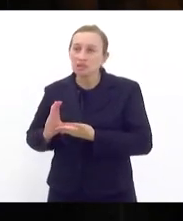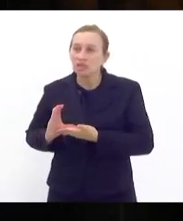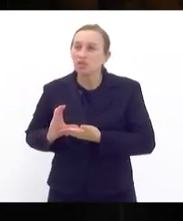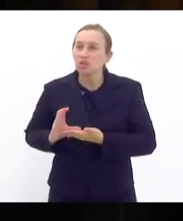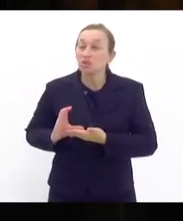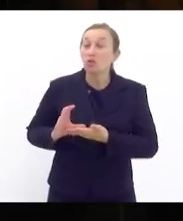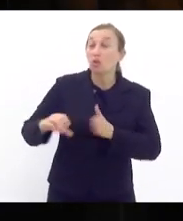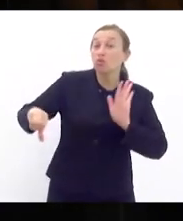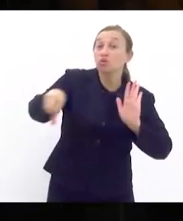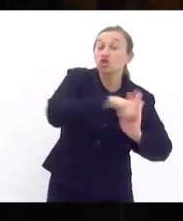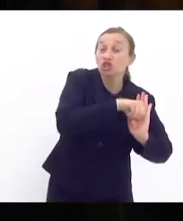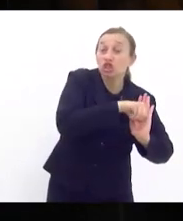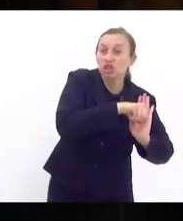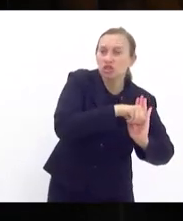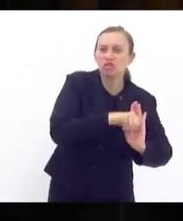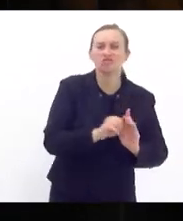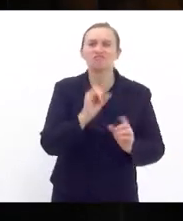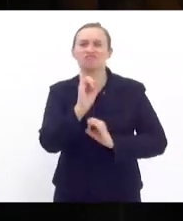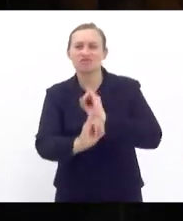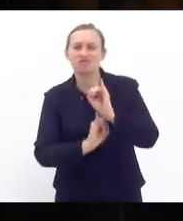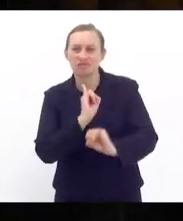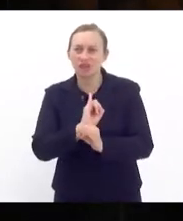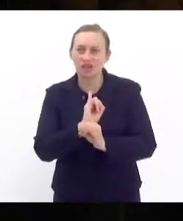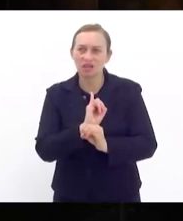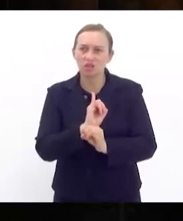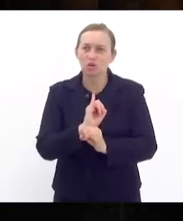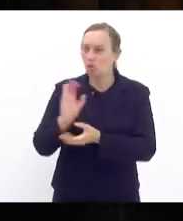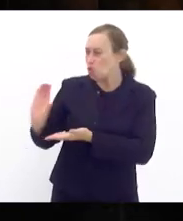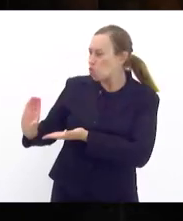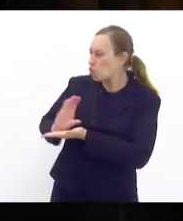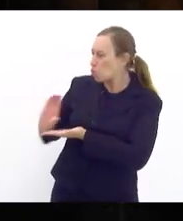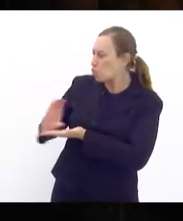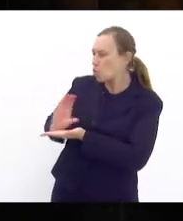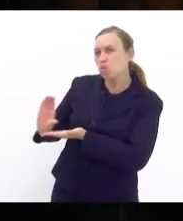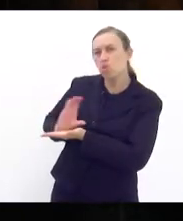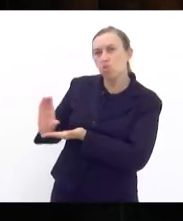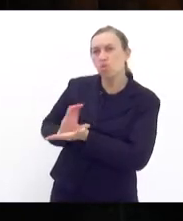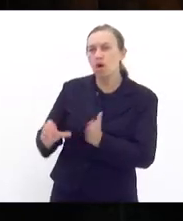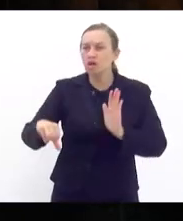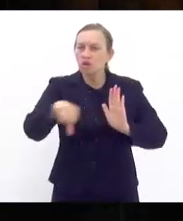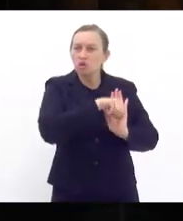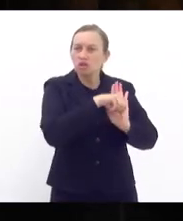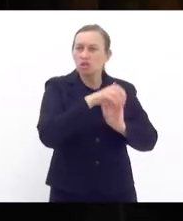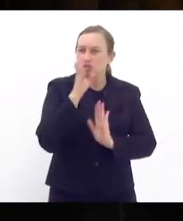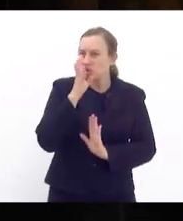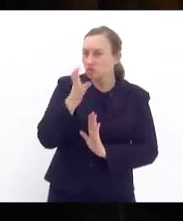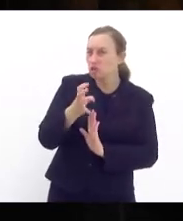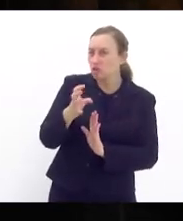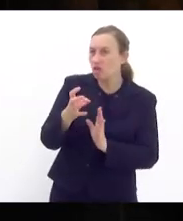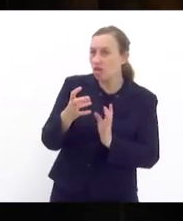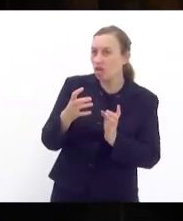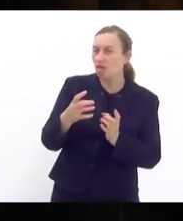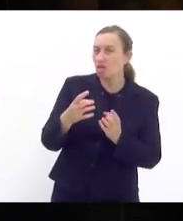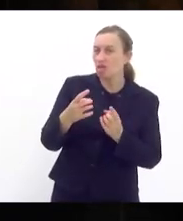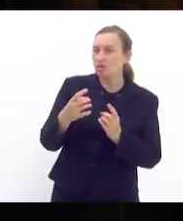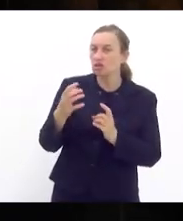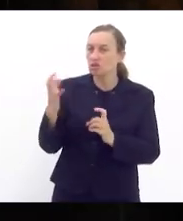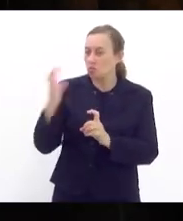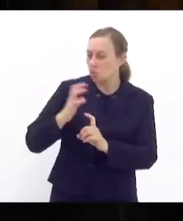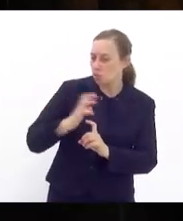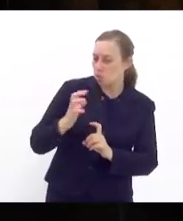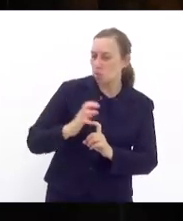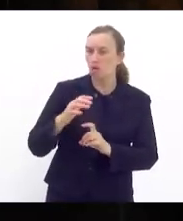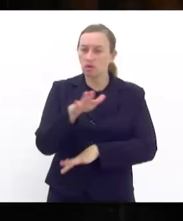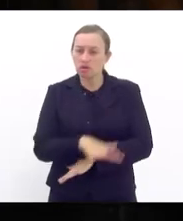com os crimes de internet lucram muito com os crimes de ameaça e intimidação com crianças e